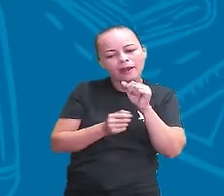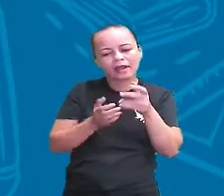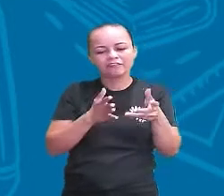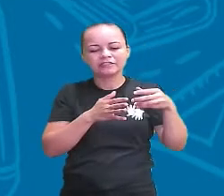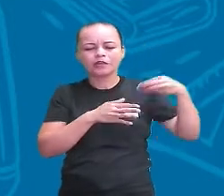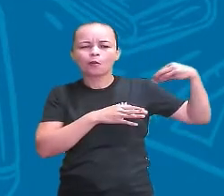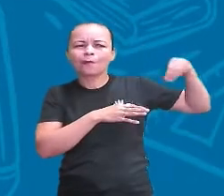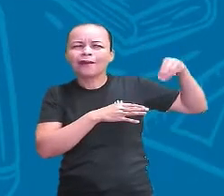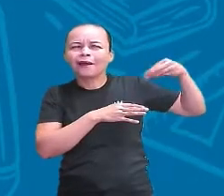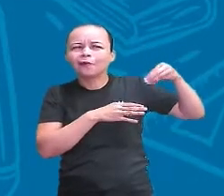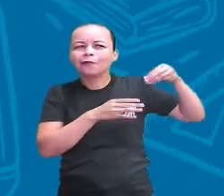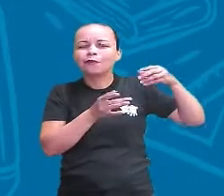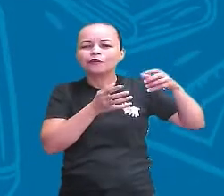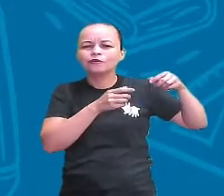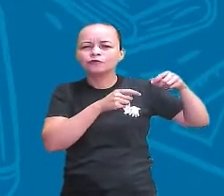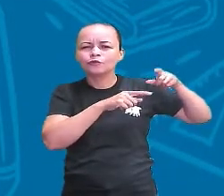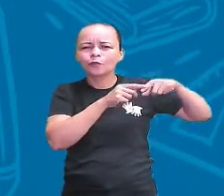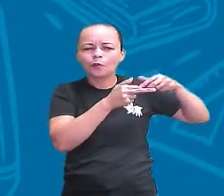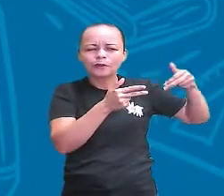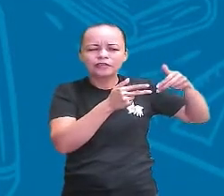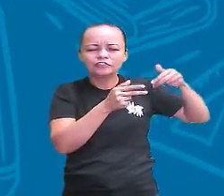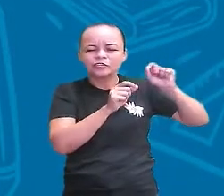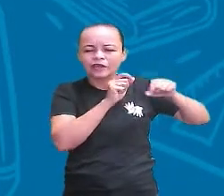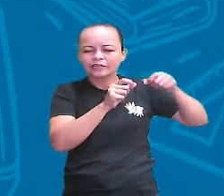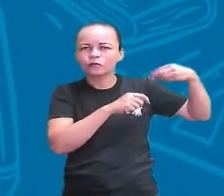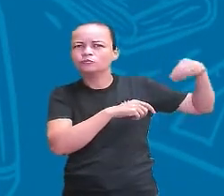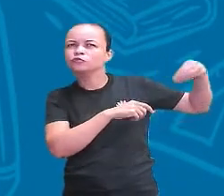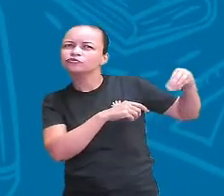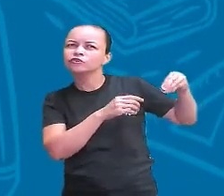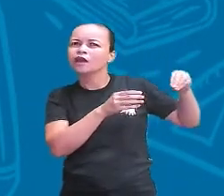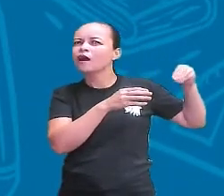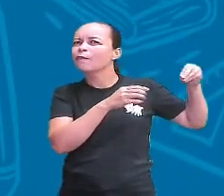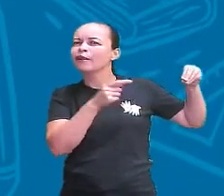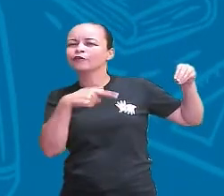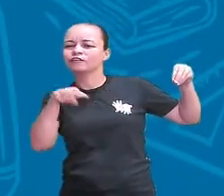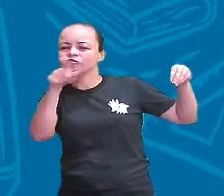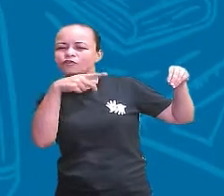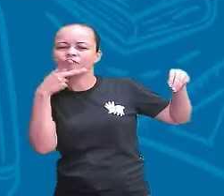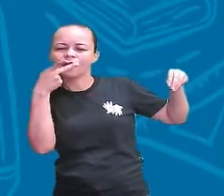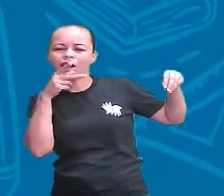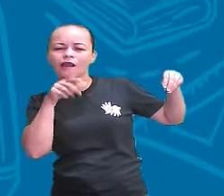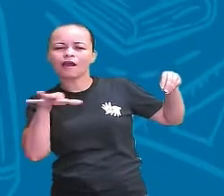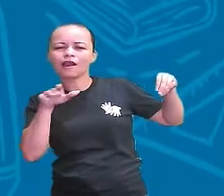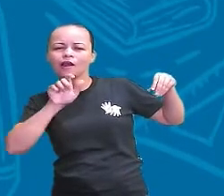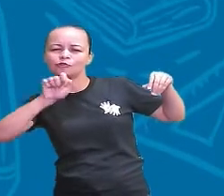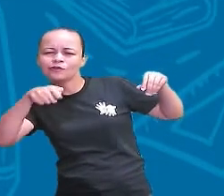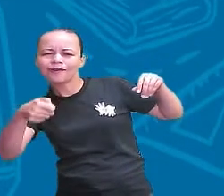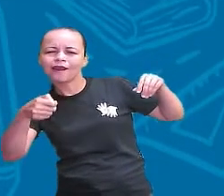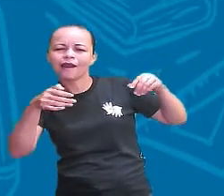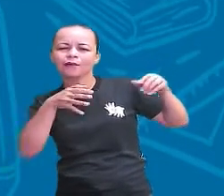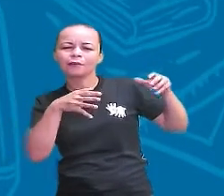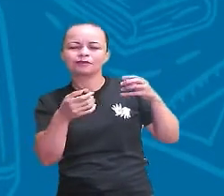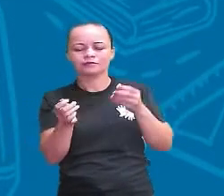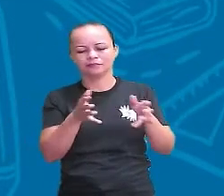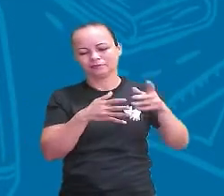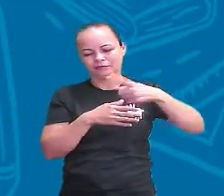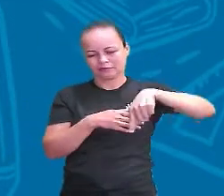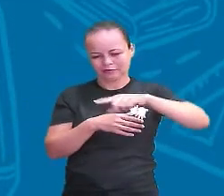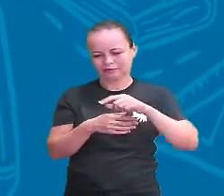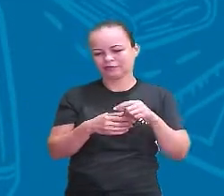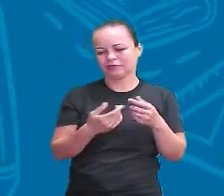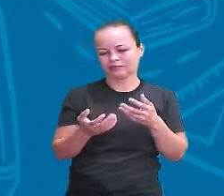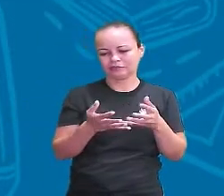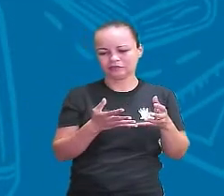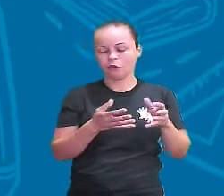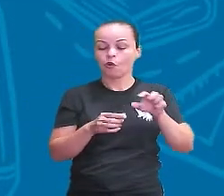identificar de que objeto é aquele barulho. Pode ser um sino, pode ser um chocalho, pode ser até um sapato